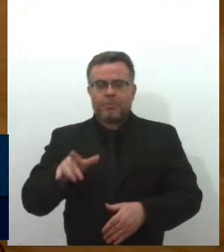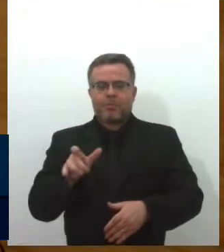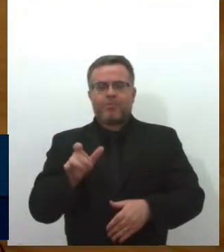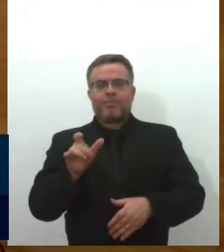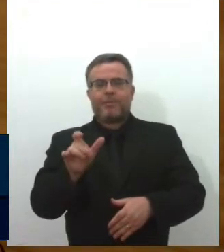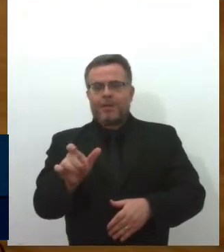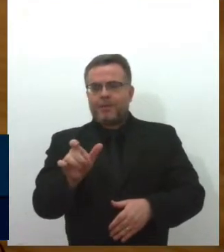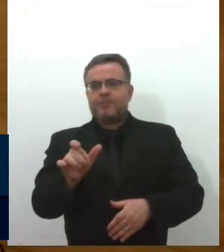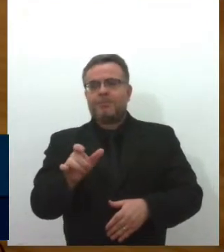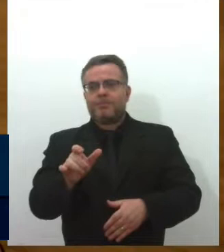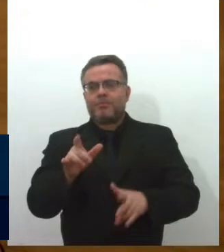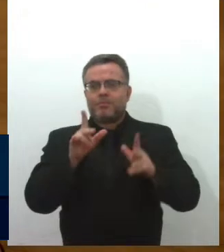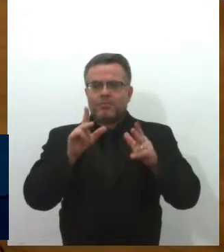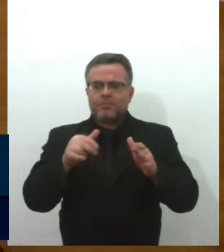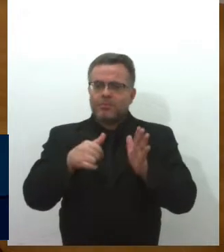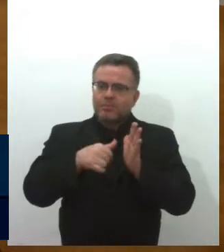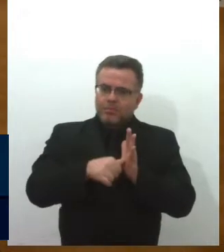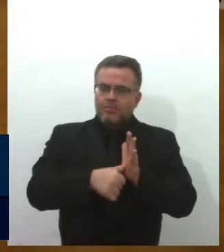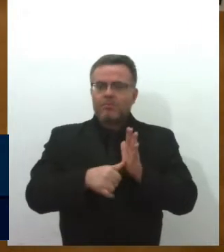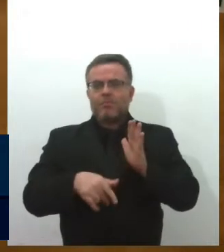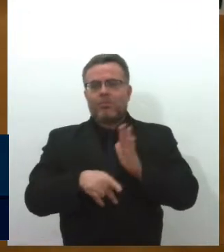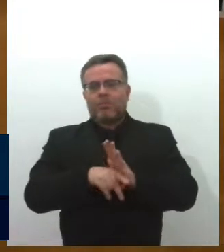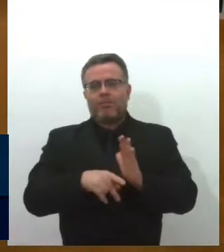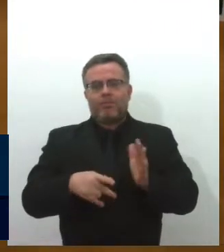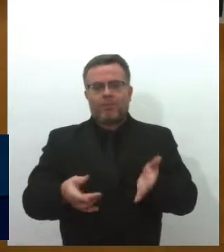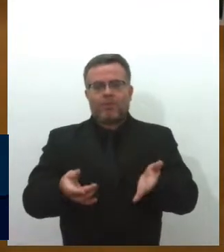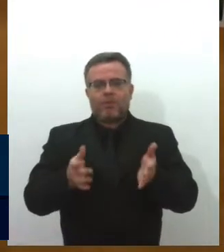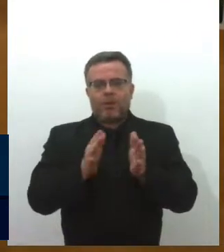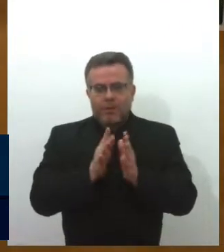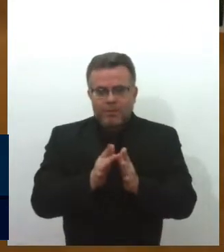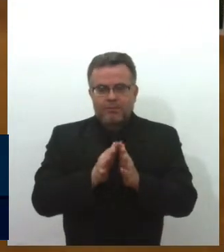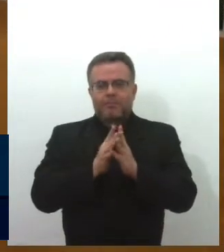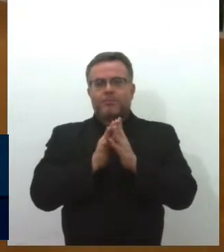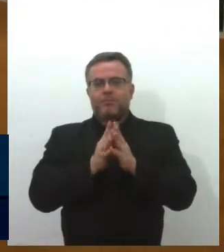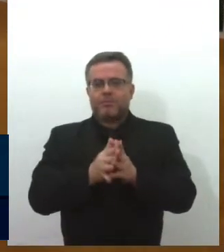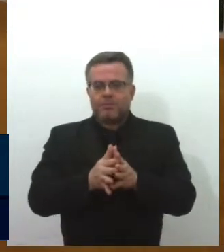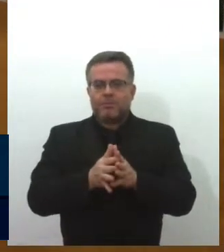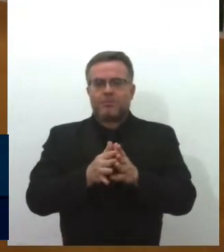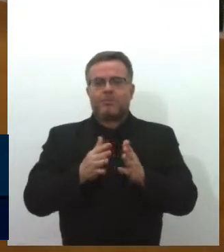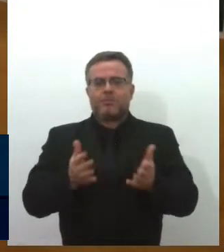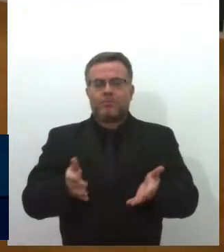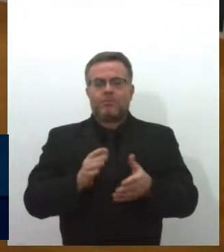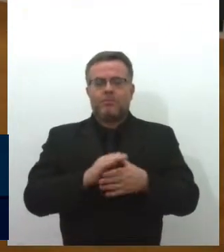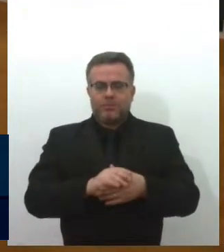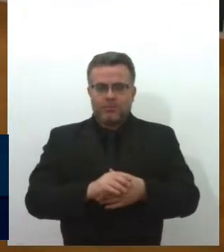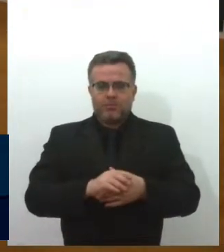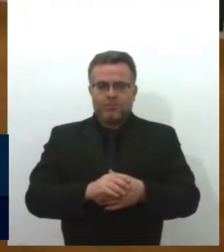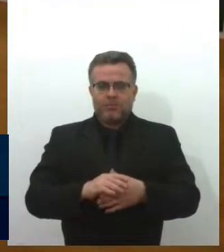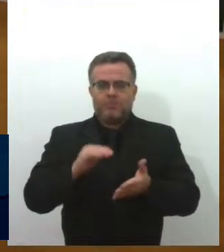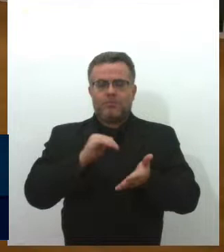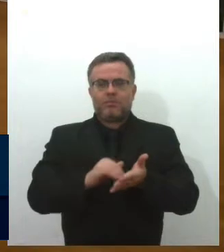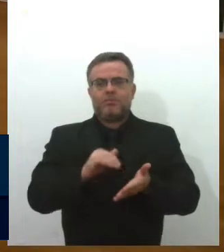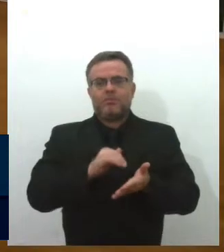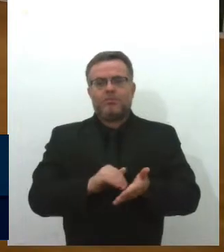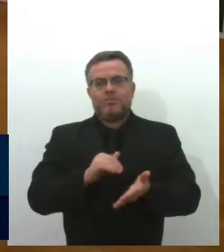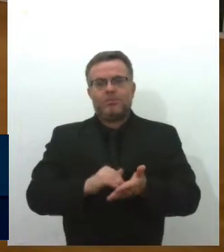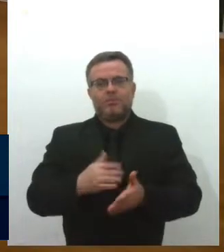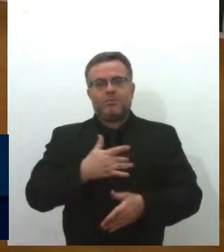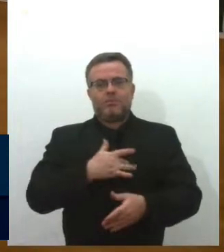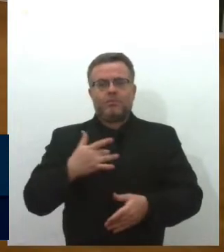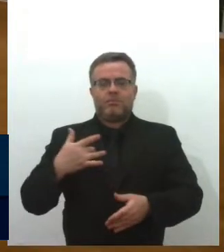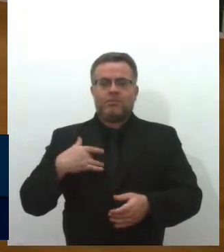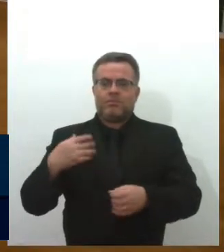identificação do autista, deputada Goretti, a Secretaria de Saúde do